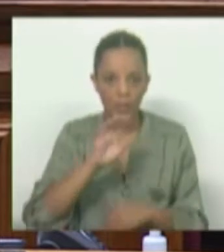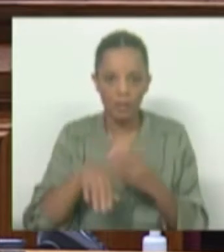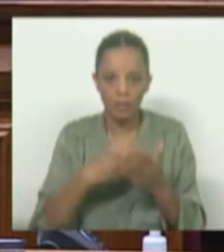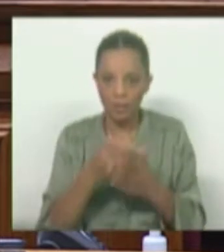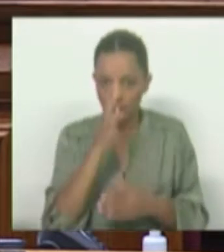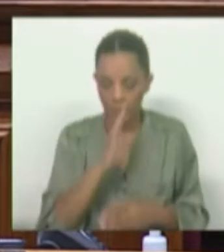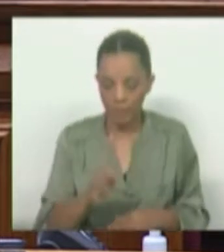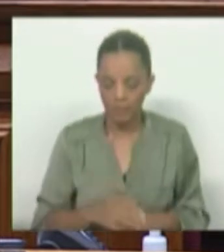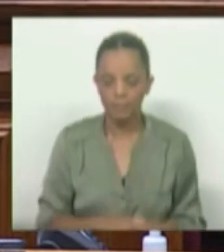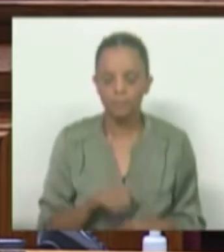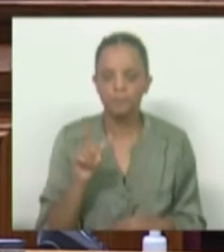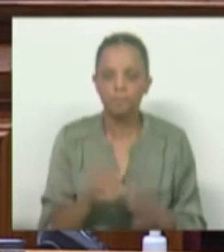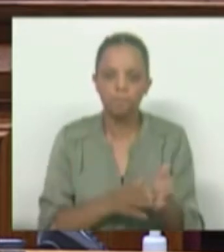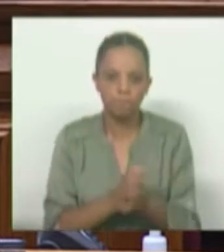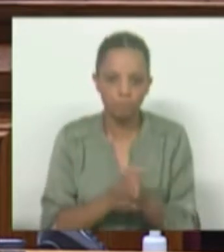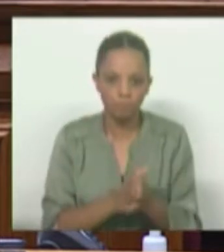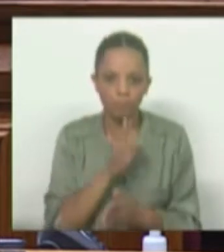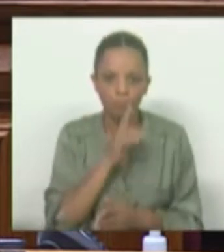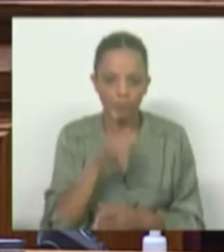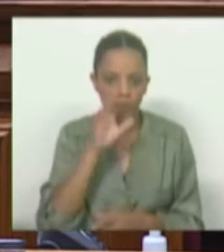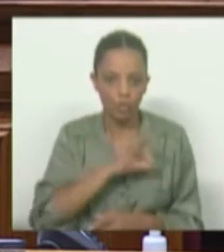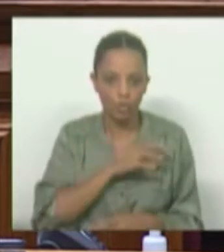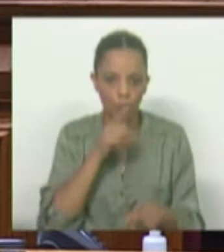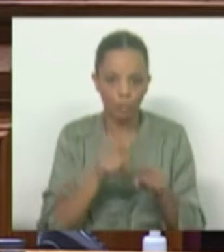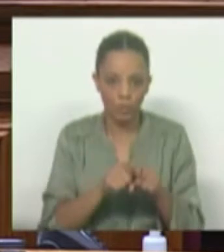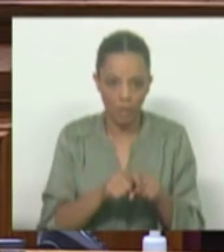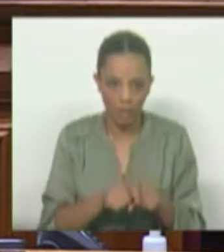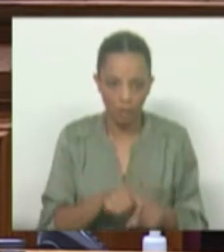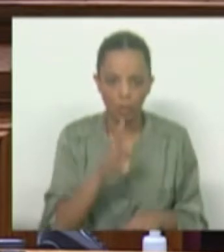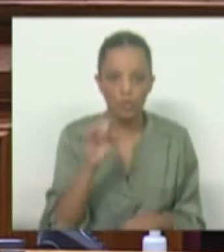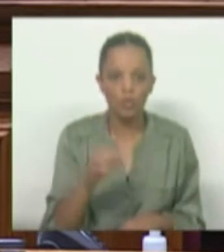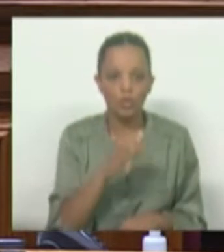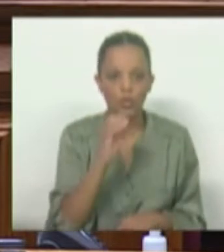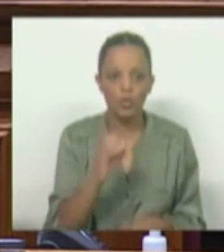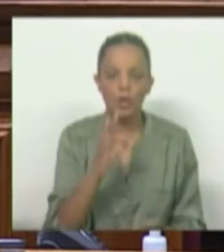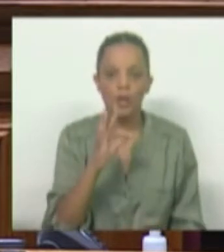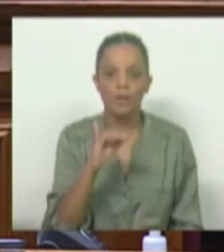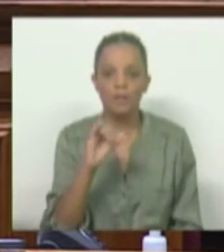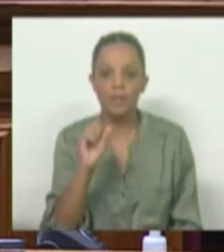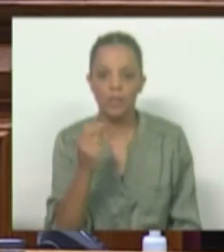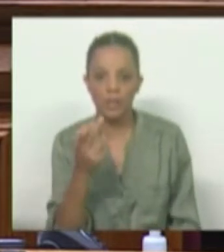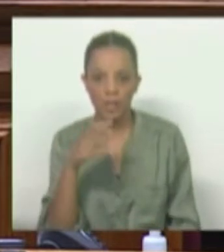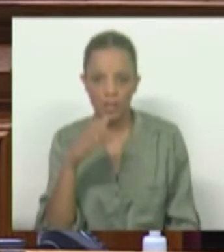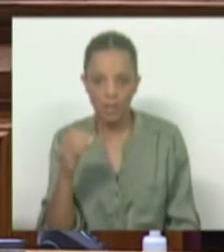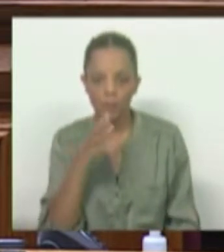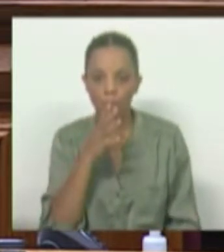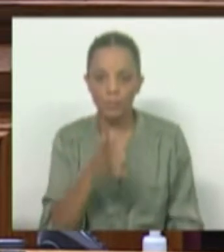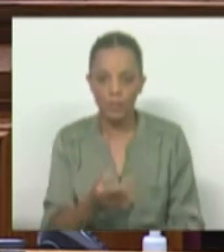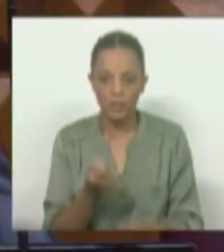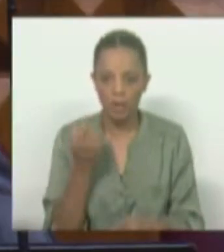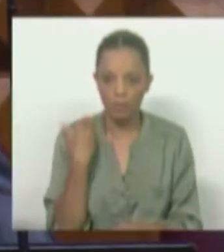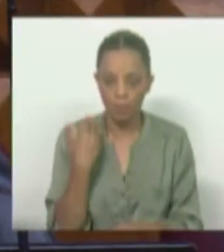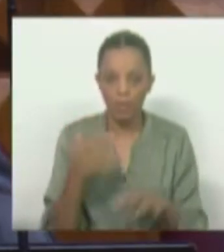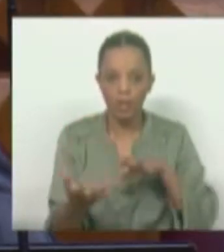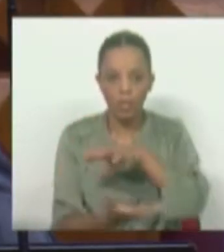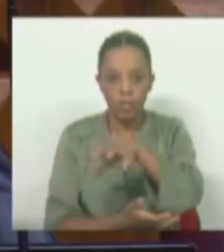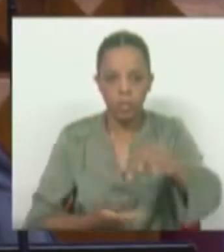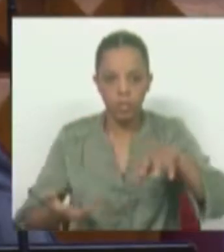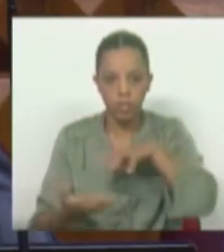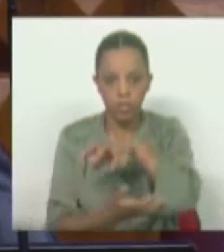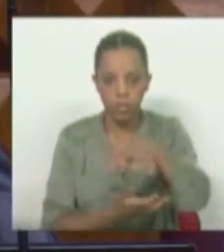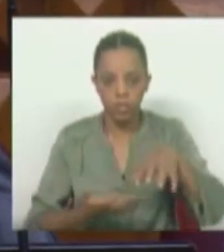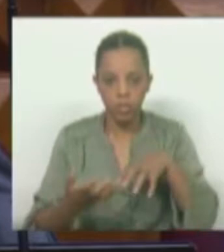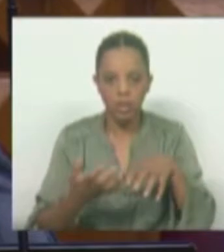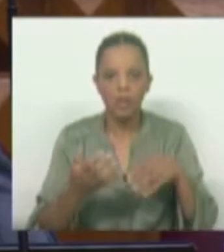Mas eu queria aproveitar este momento para responder ao Sr. Deputado João Coutinho de Figueiredo que dizia há pouco que não há notícias de caos nas urgências da